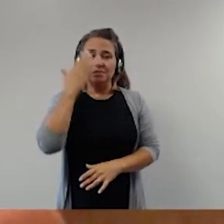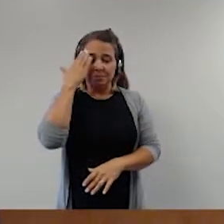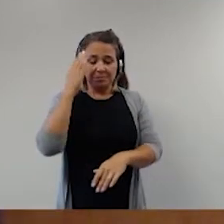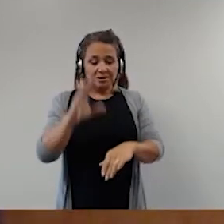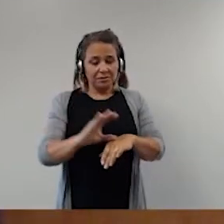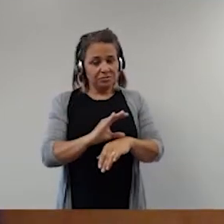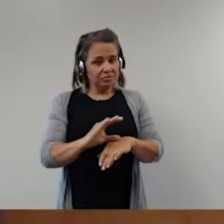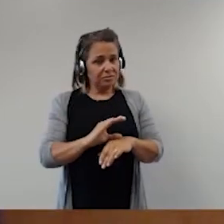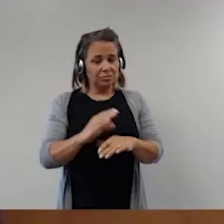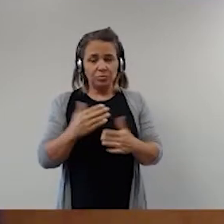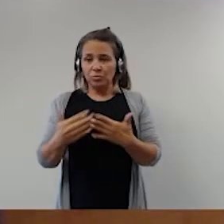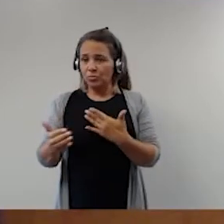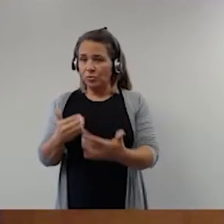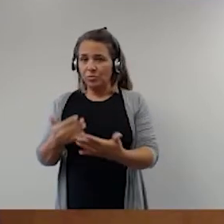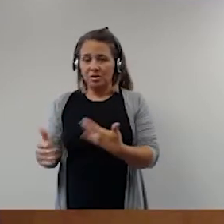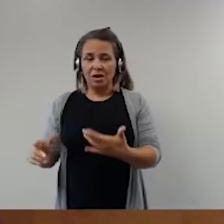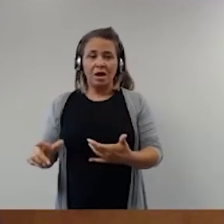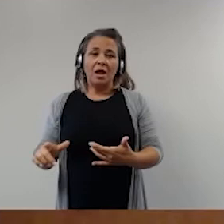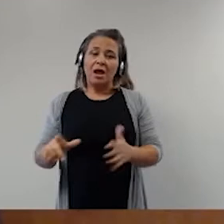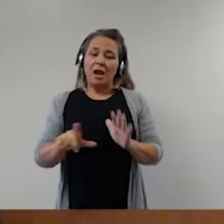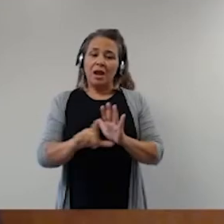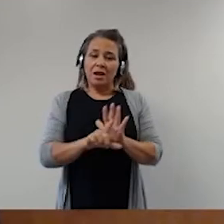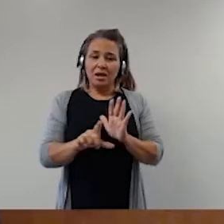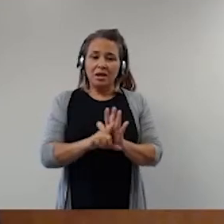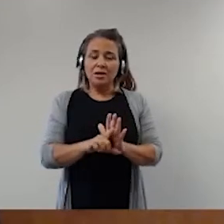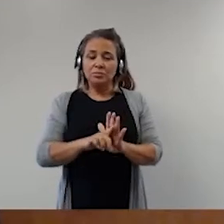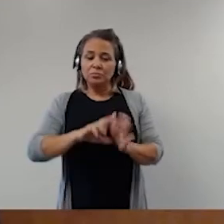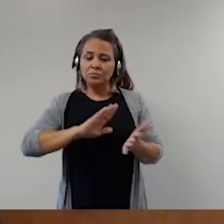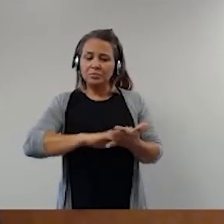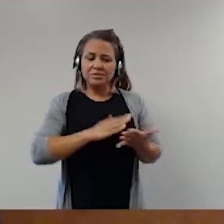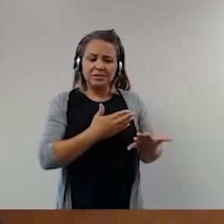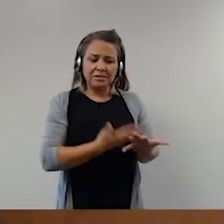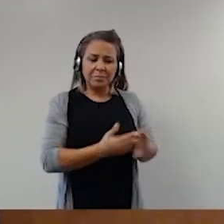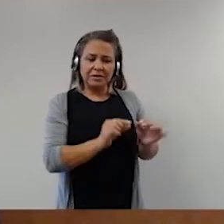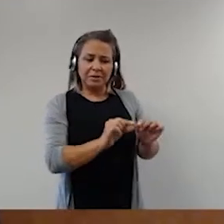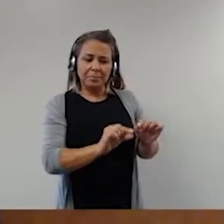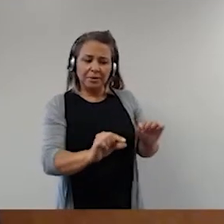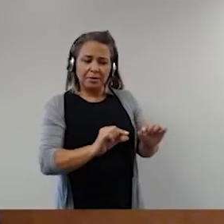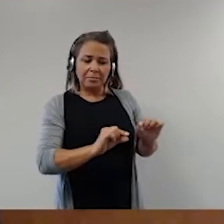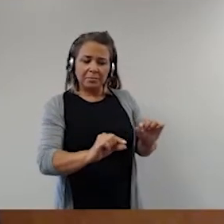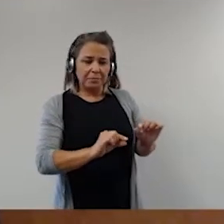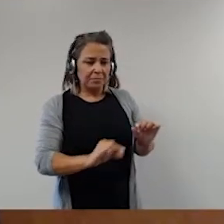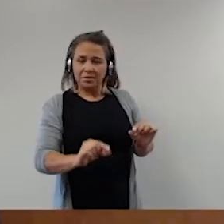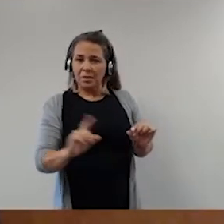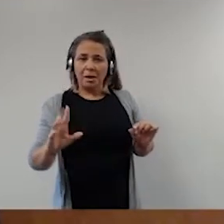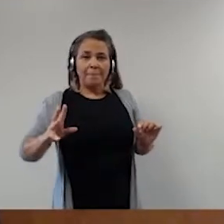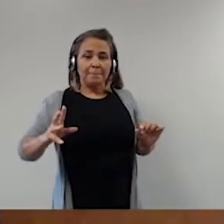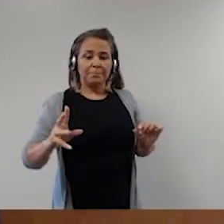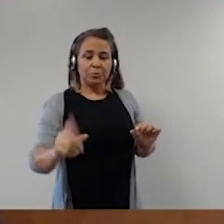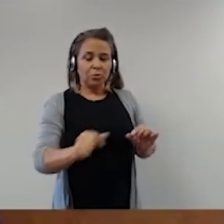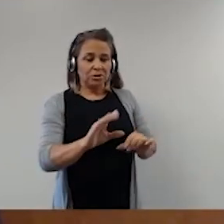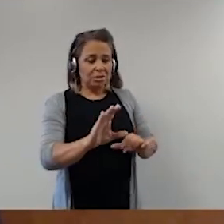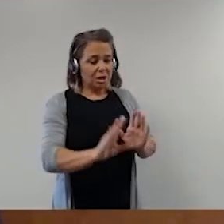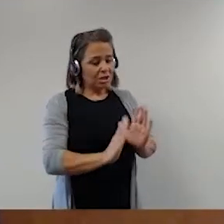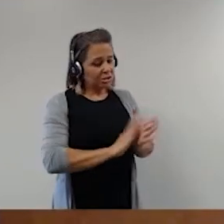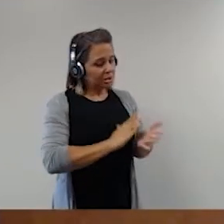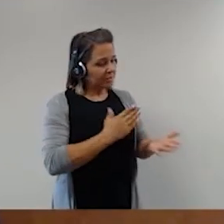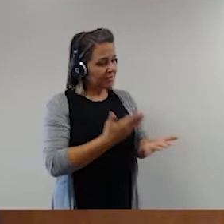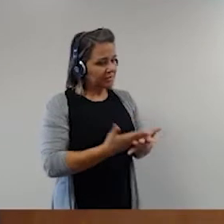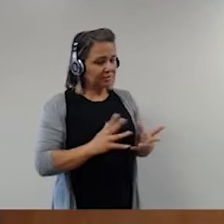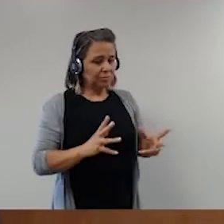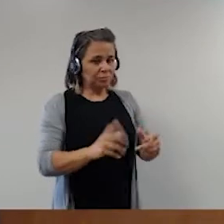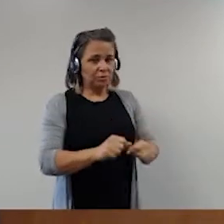como qualquer lei, não se interpreta em tiras. A Constituição deve ser interpretada no seu sistema,